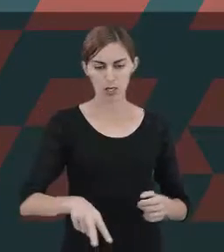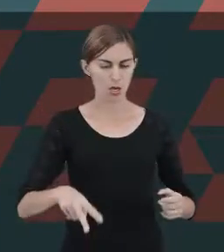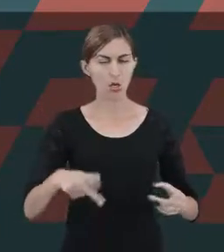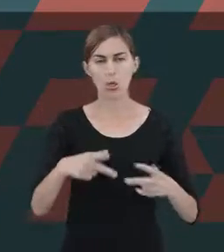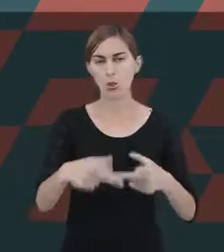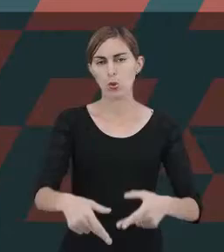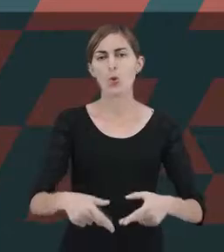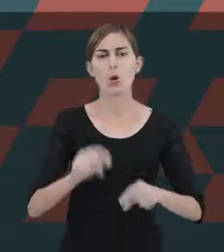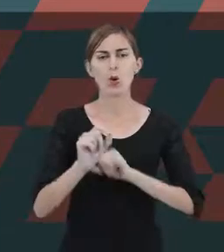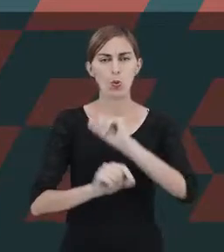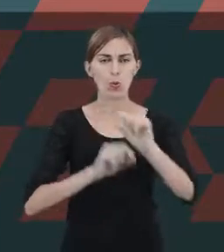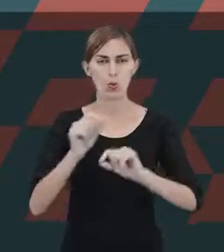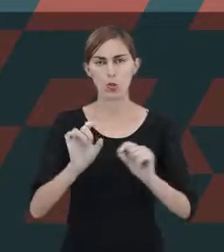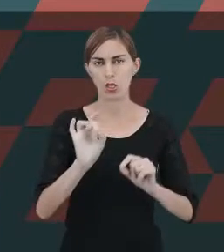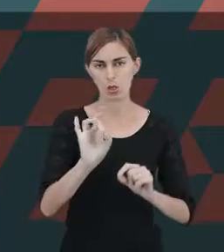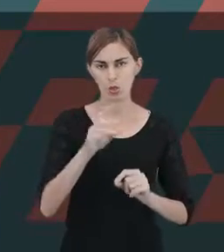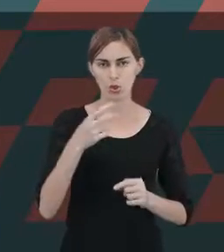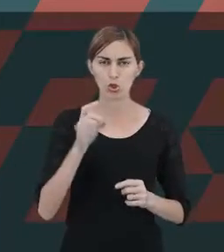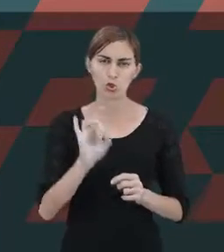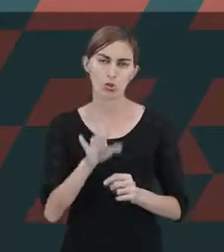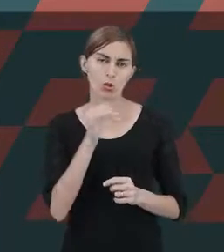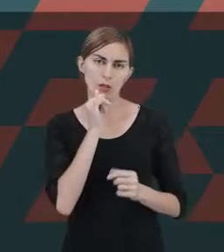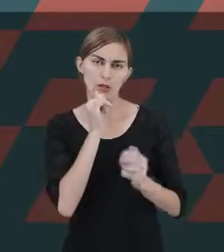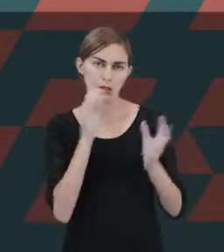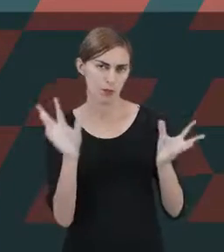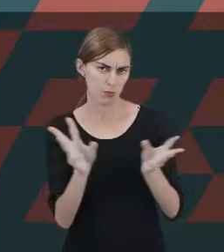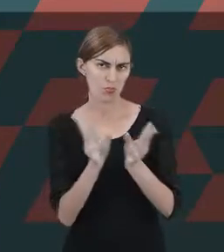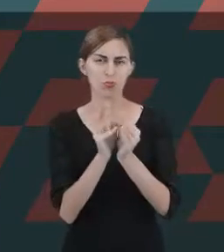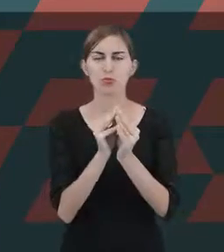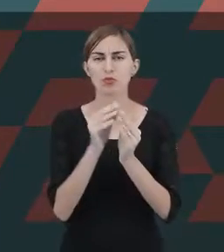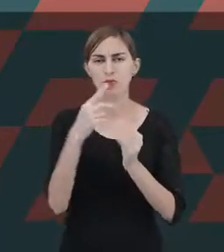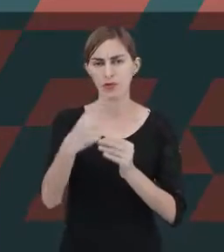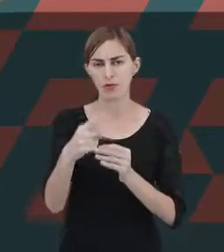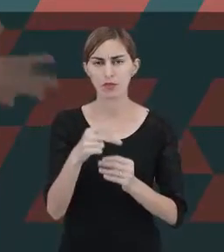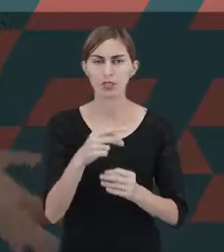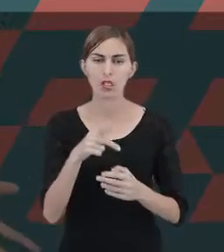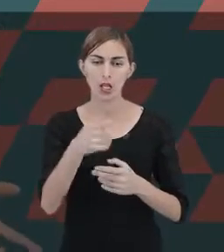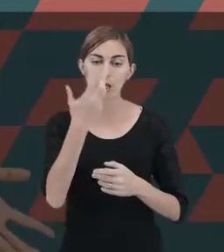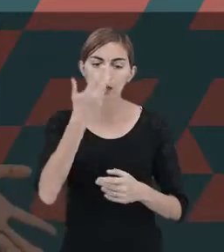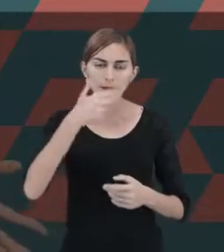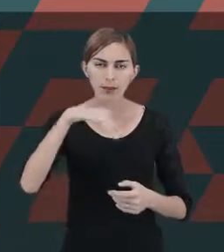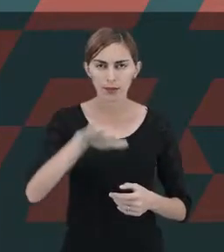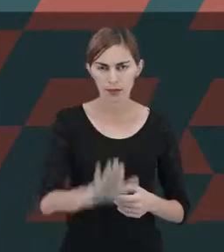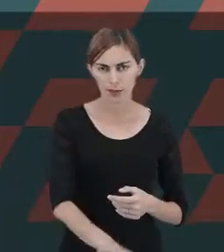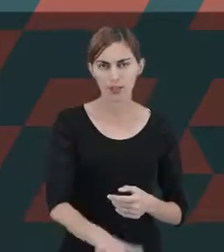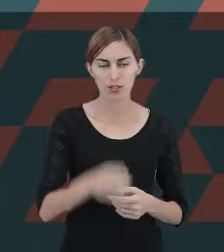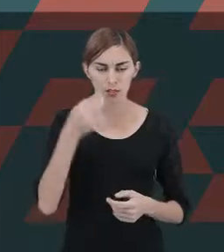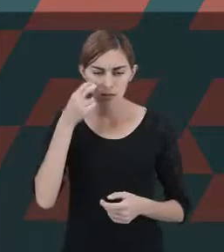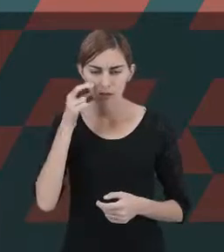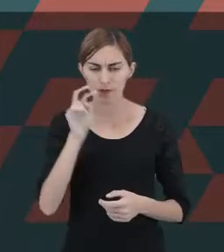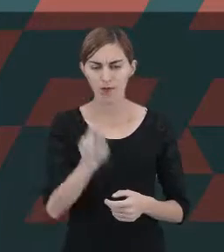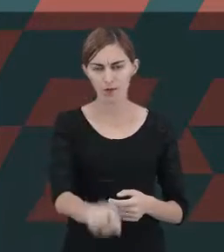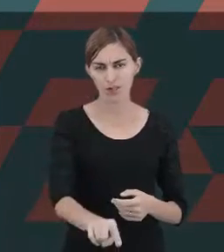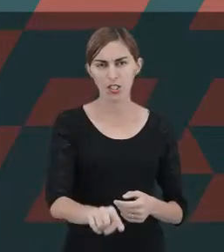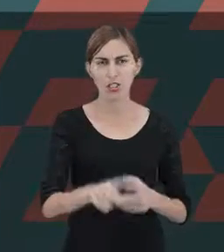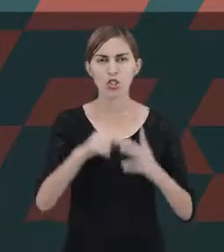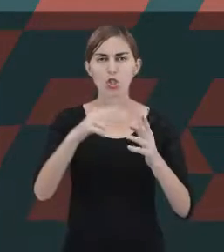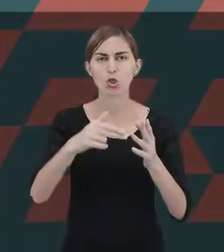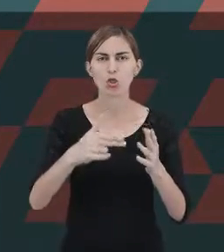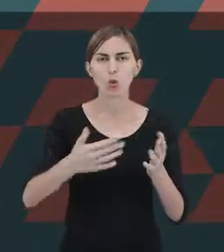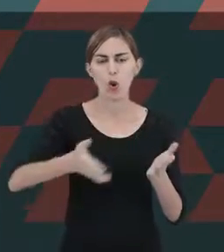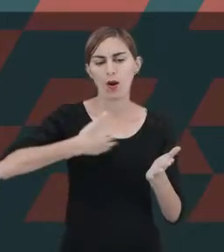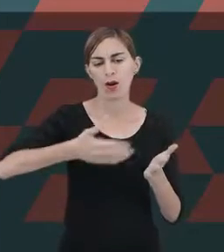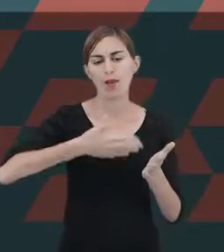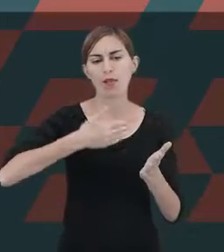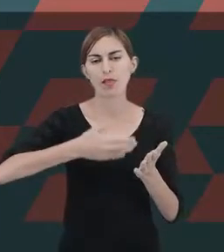seja, só para que eu exemplifique para você era como se a criança fosse vista como um caderno em branco e